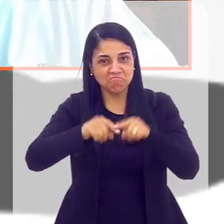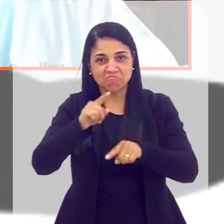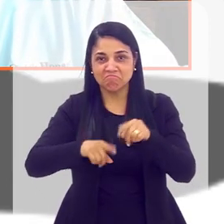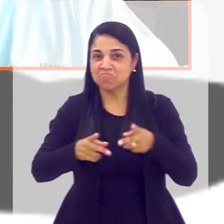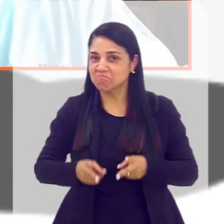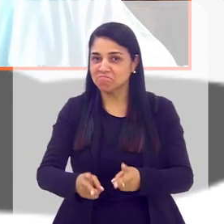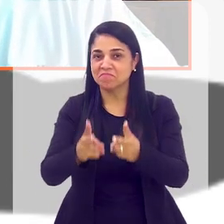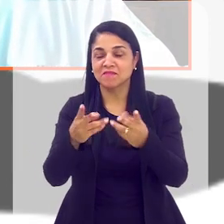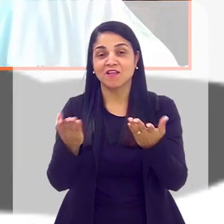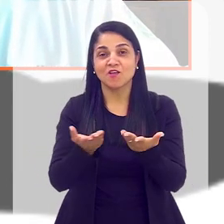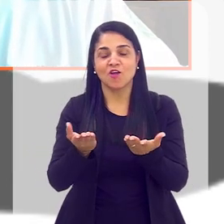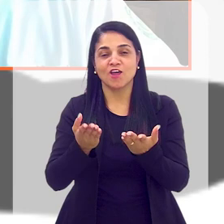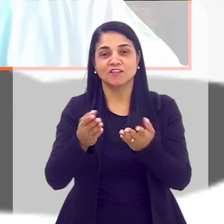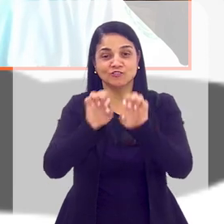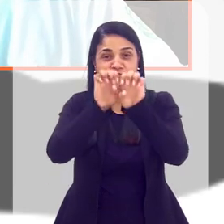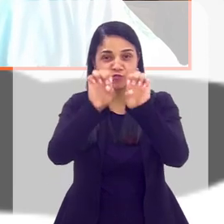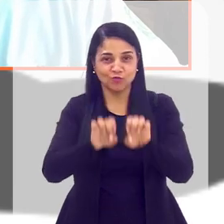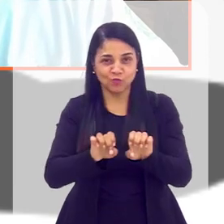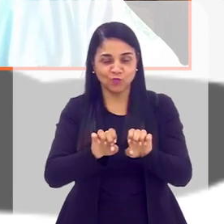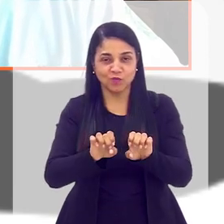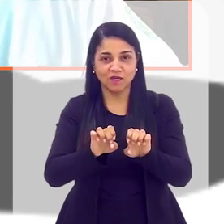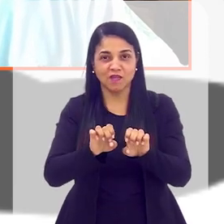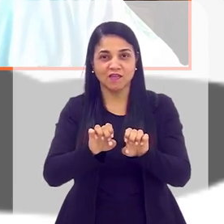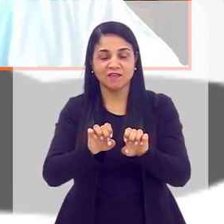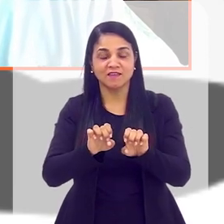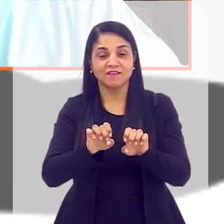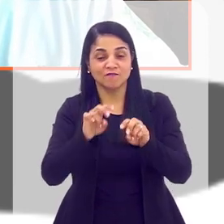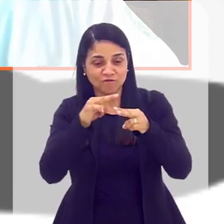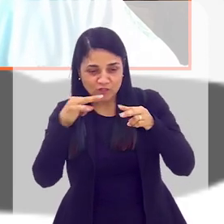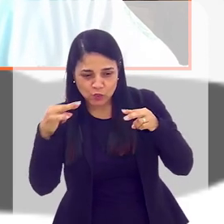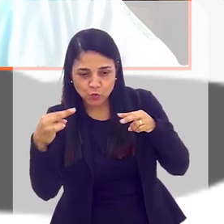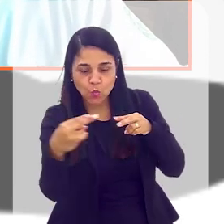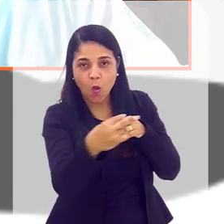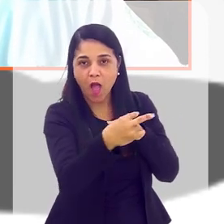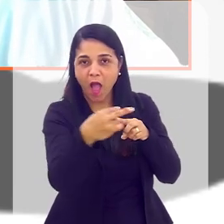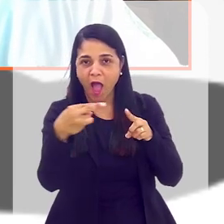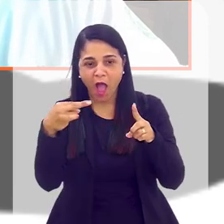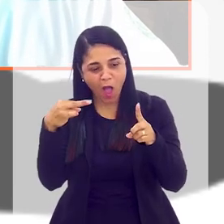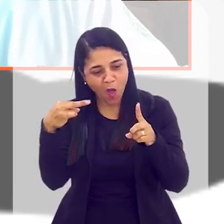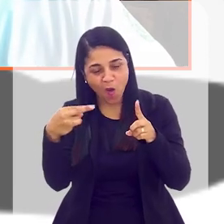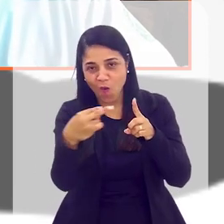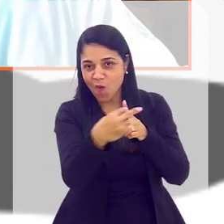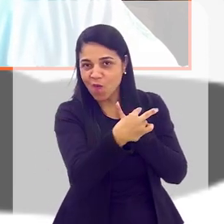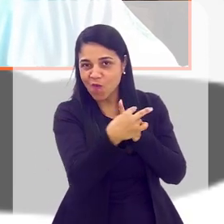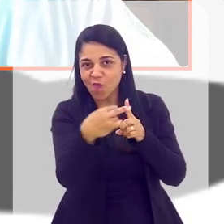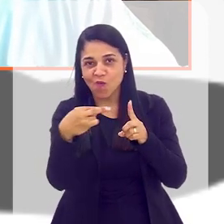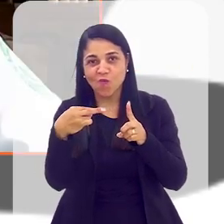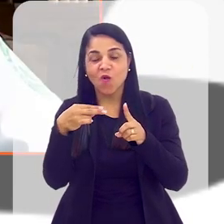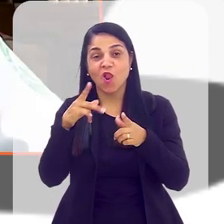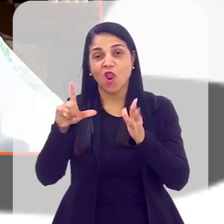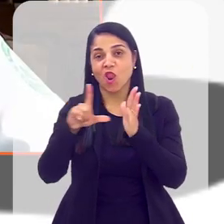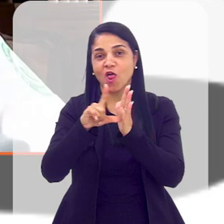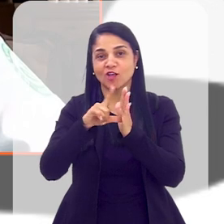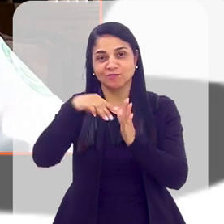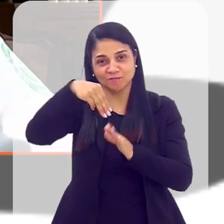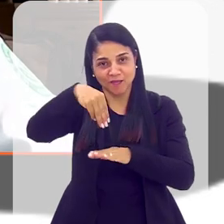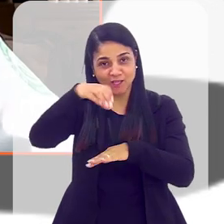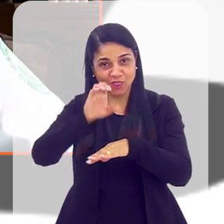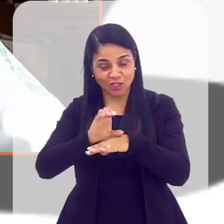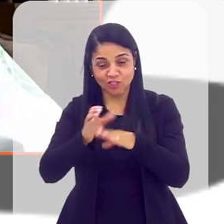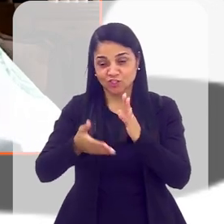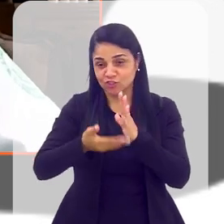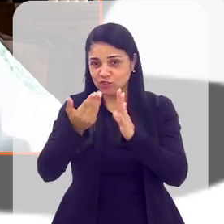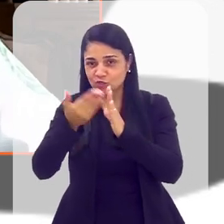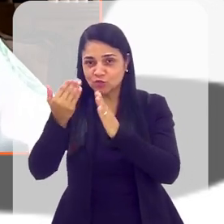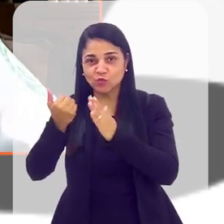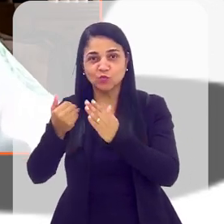Agora eles fizeram a remodelação visual deles, eles mudaram a comunicação visual das lojas do McDonald's, e